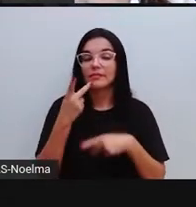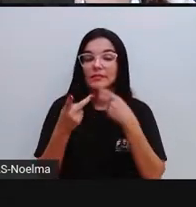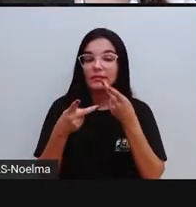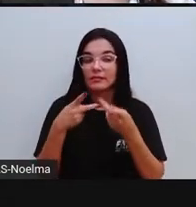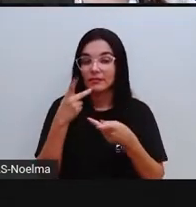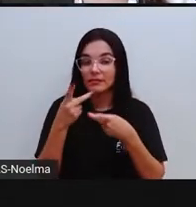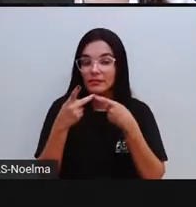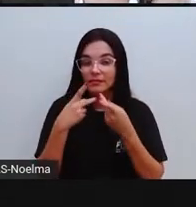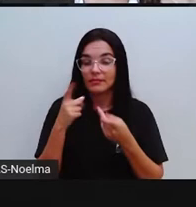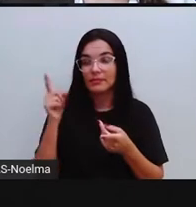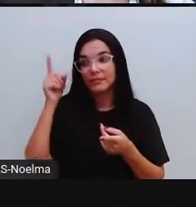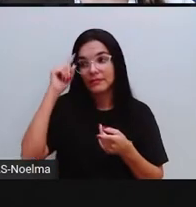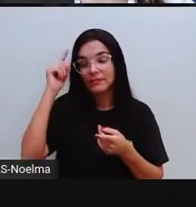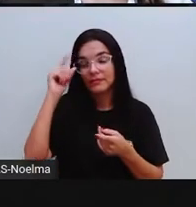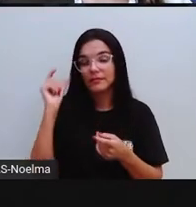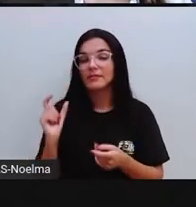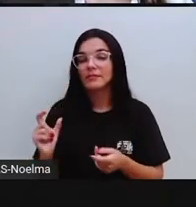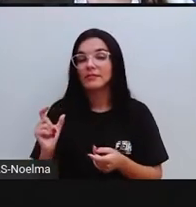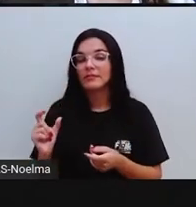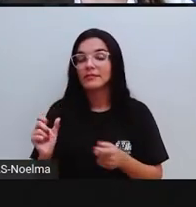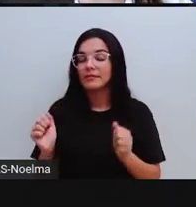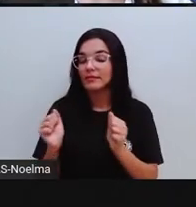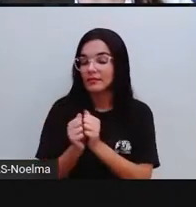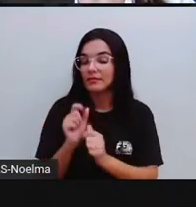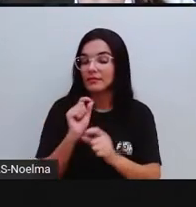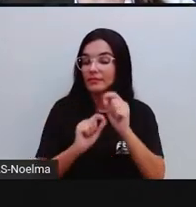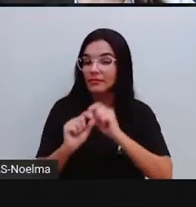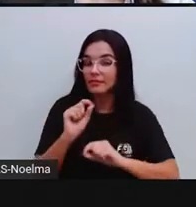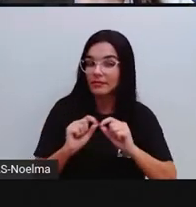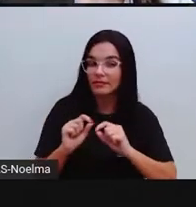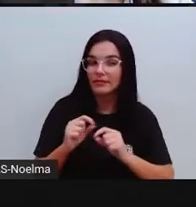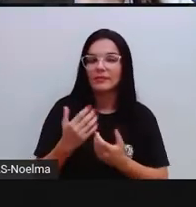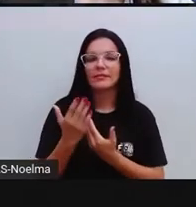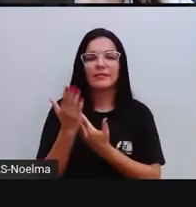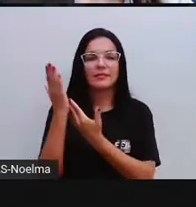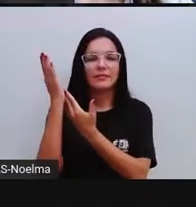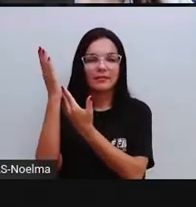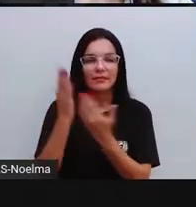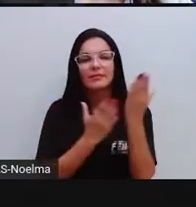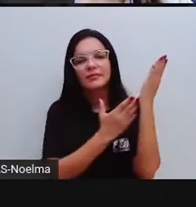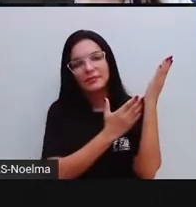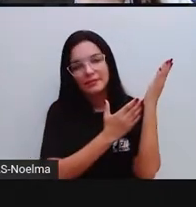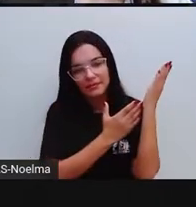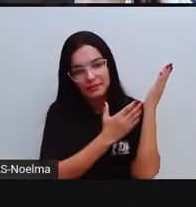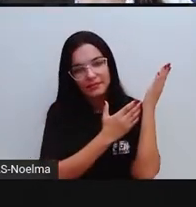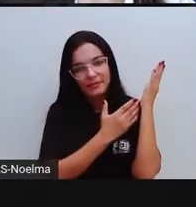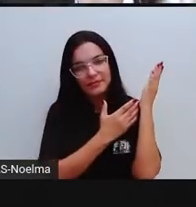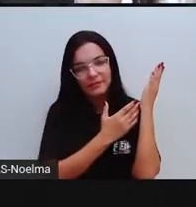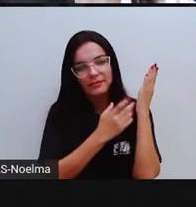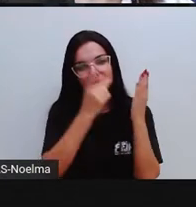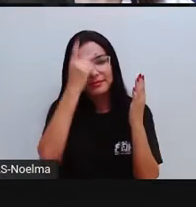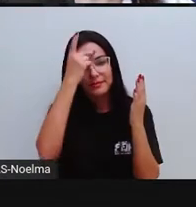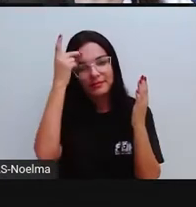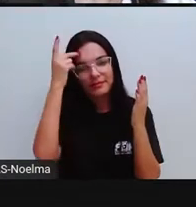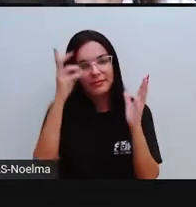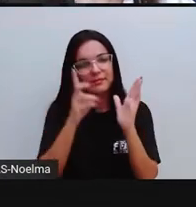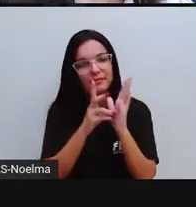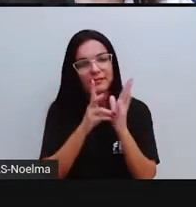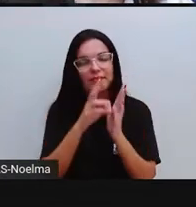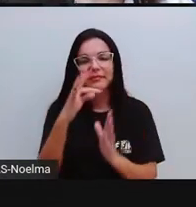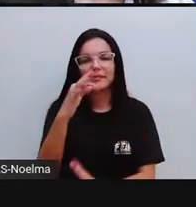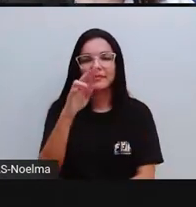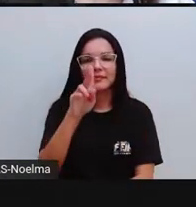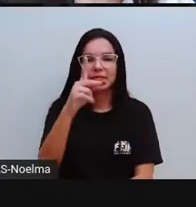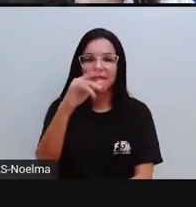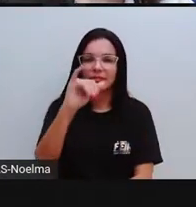aí no nosso dia a dia, que são palavras que vêm justamente desse dialeto deles, que é o